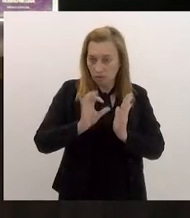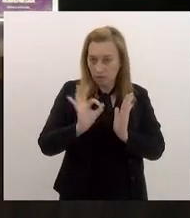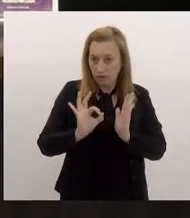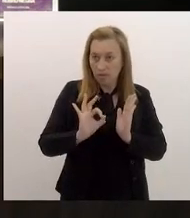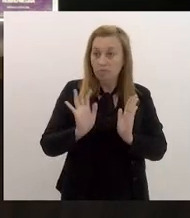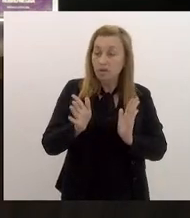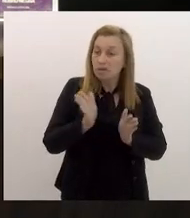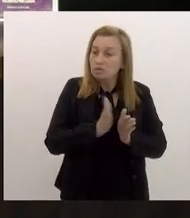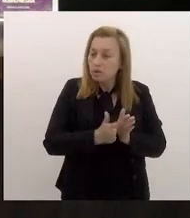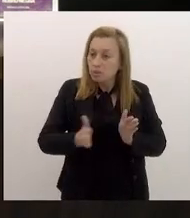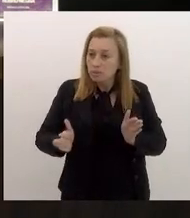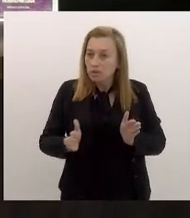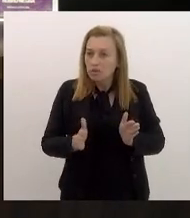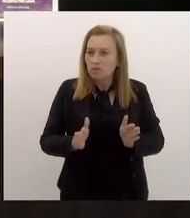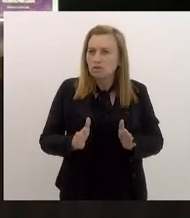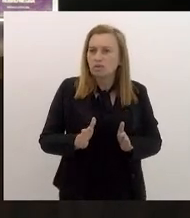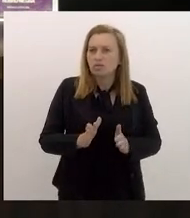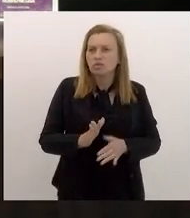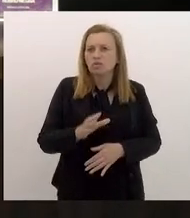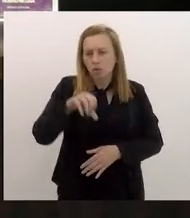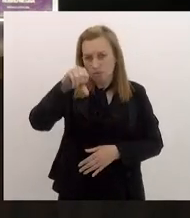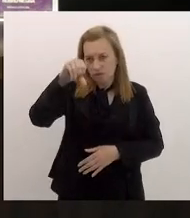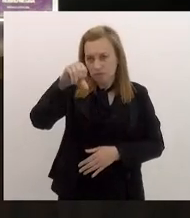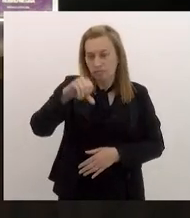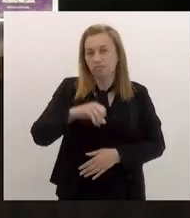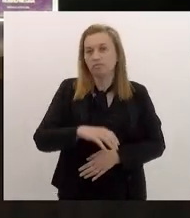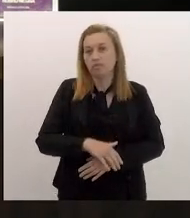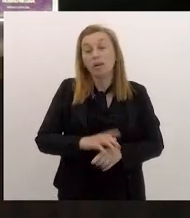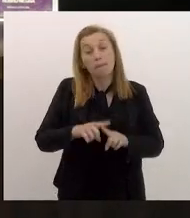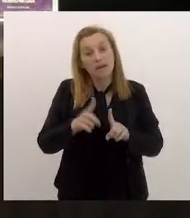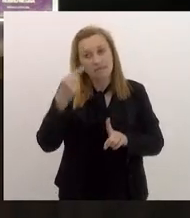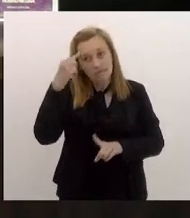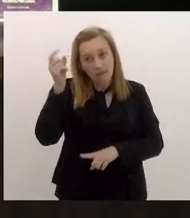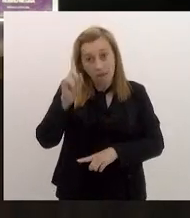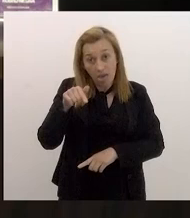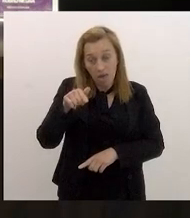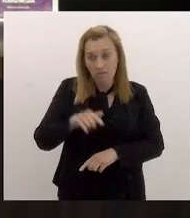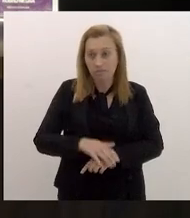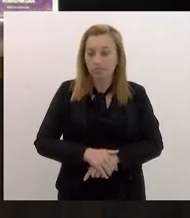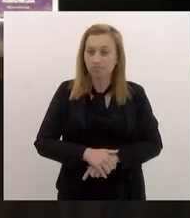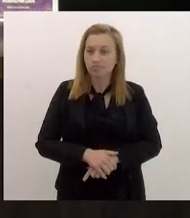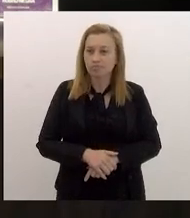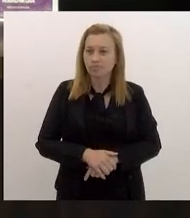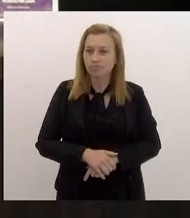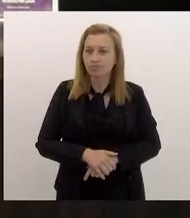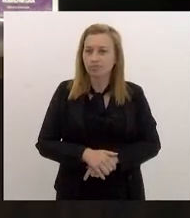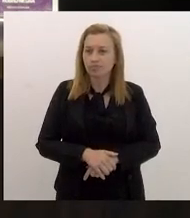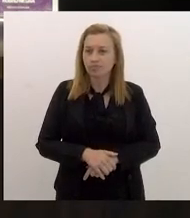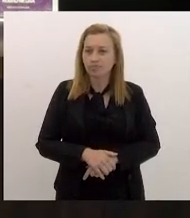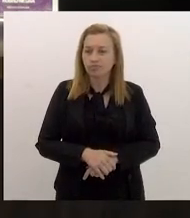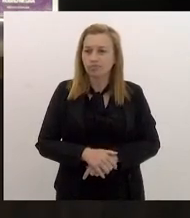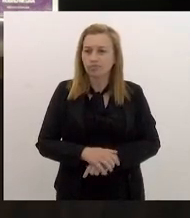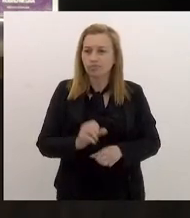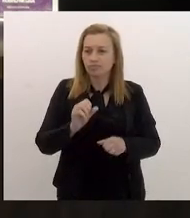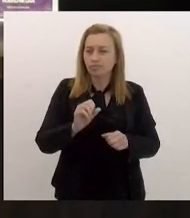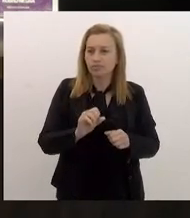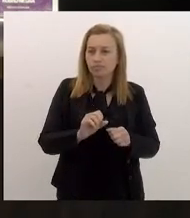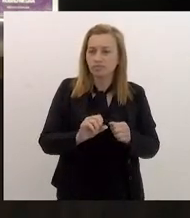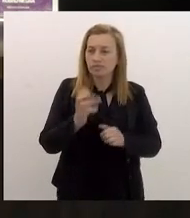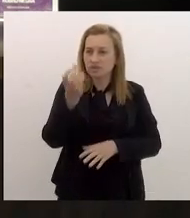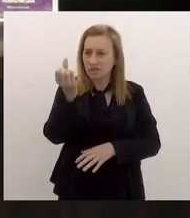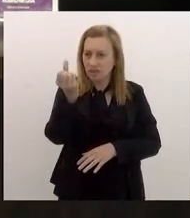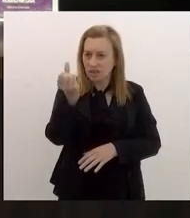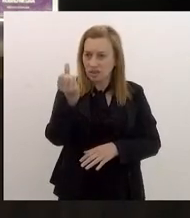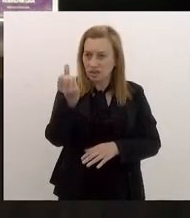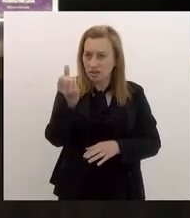era para que nós pudéssemos fazer no mínimo nove. mas a ideia é uma vez realizadas as seis audiências,